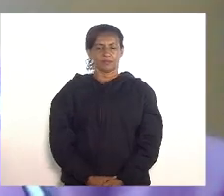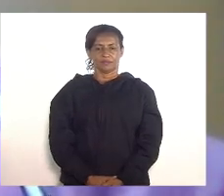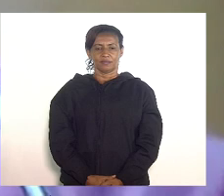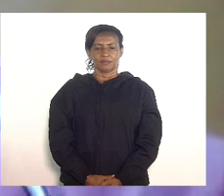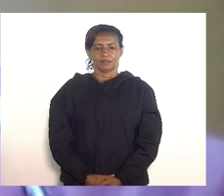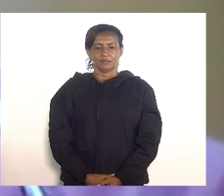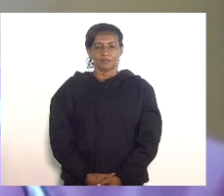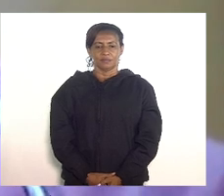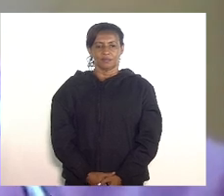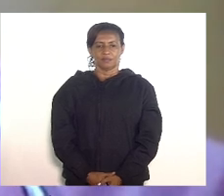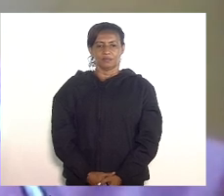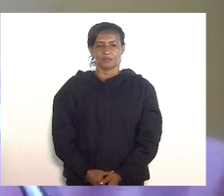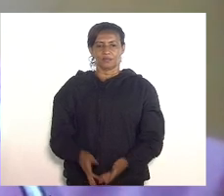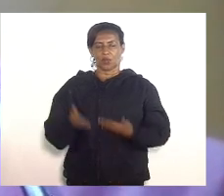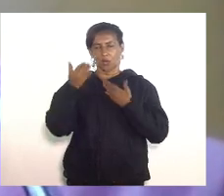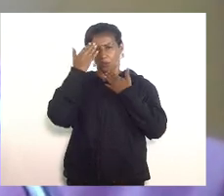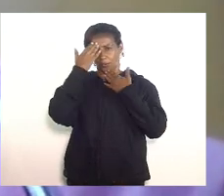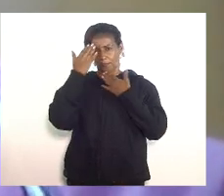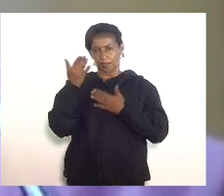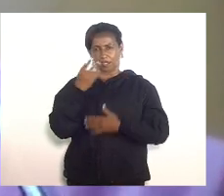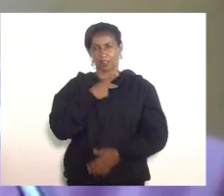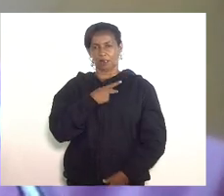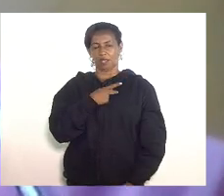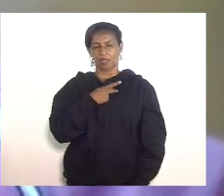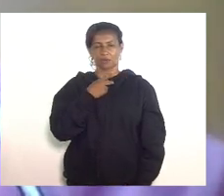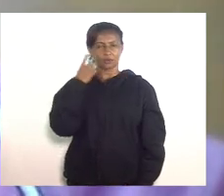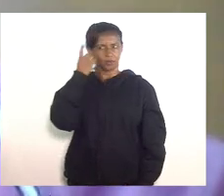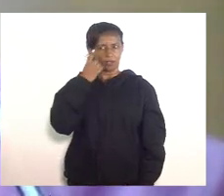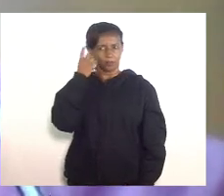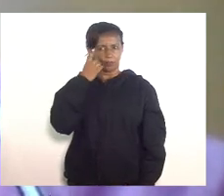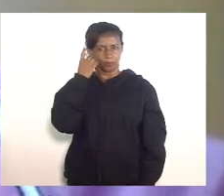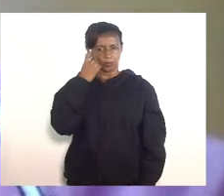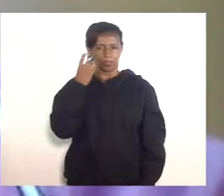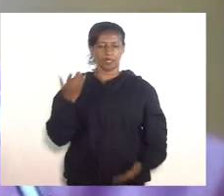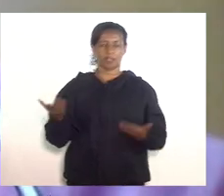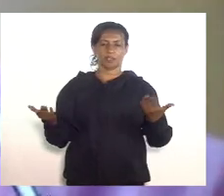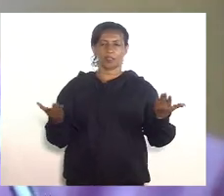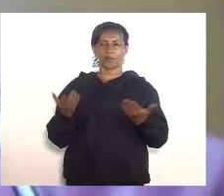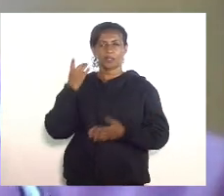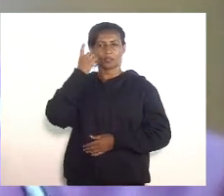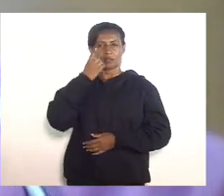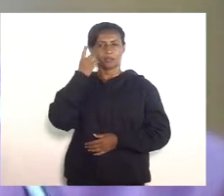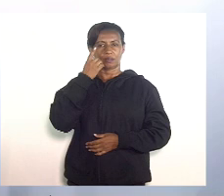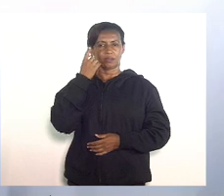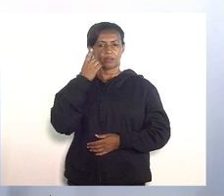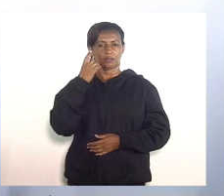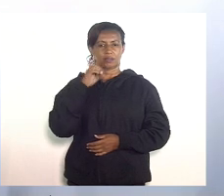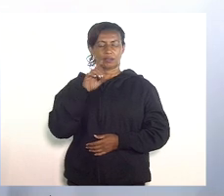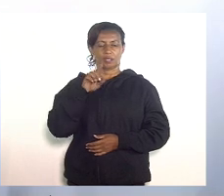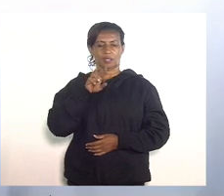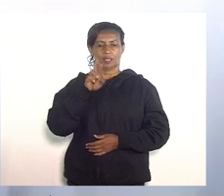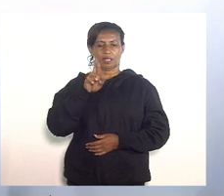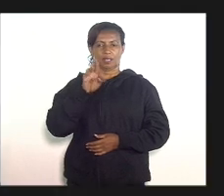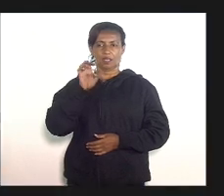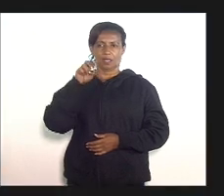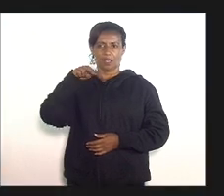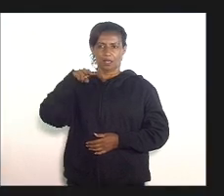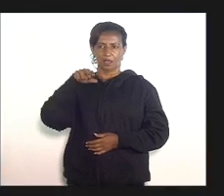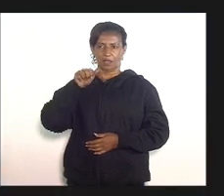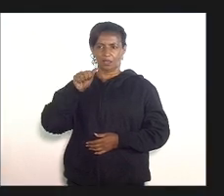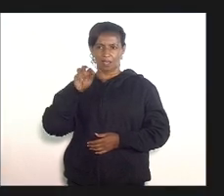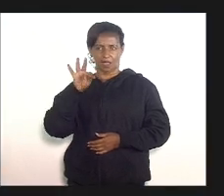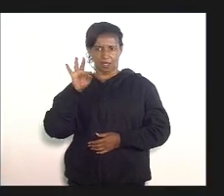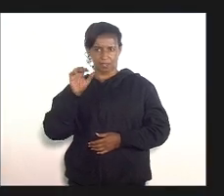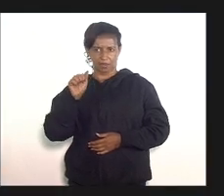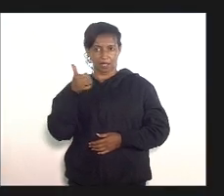Rocha tem a palavra agora por ordem de inscrição a deputada Renata Souza vossa excelência dispõe de 10 minutos de acordo